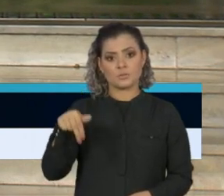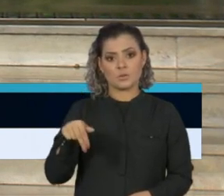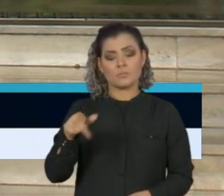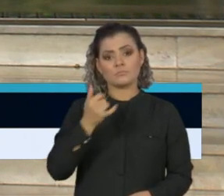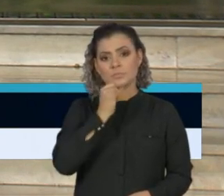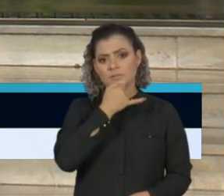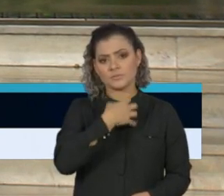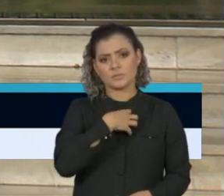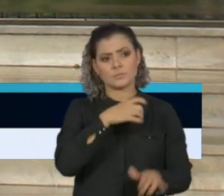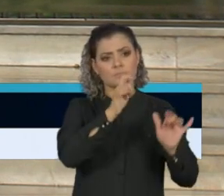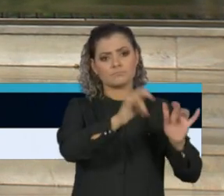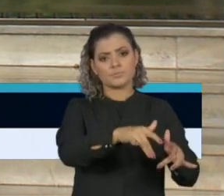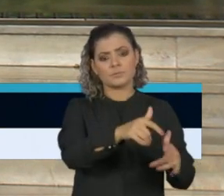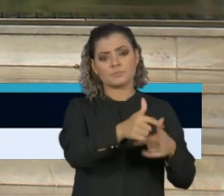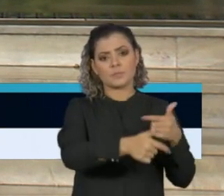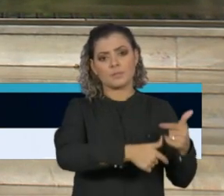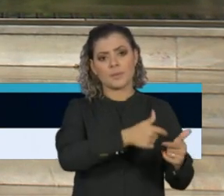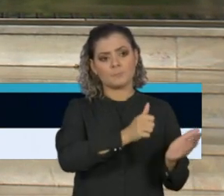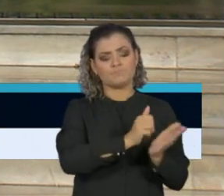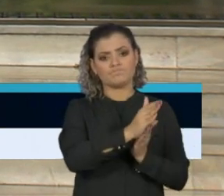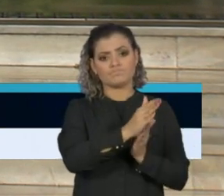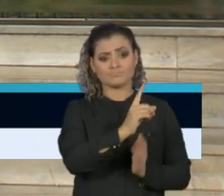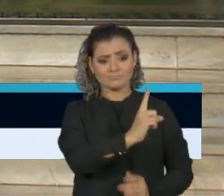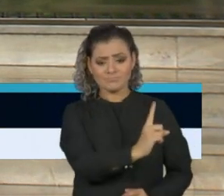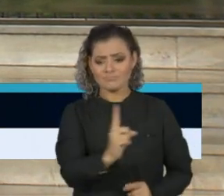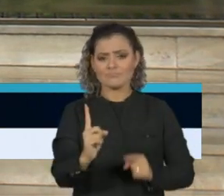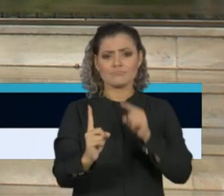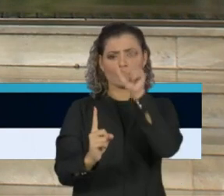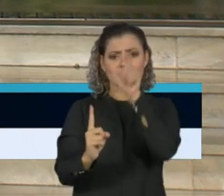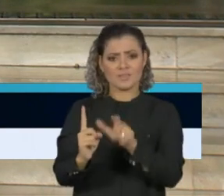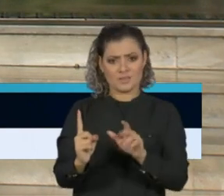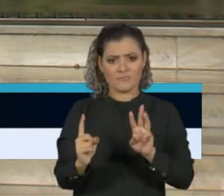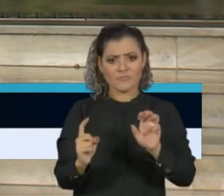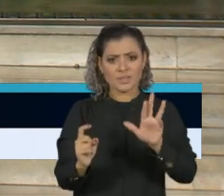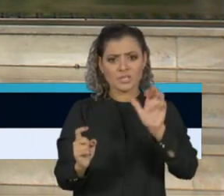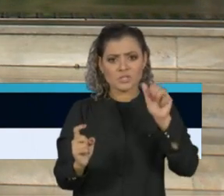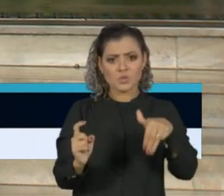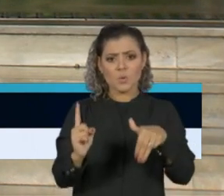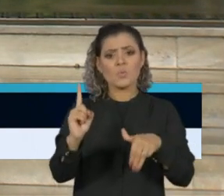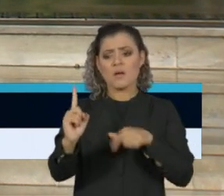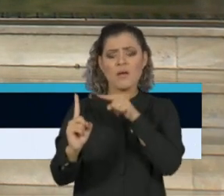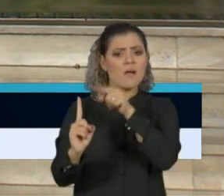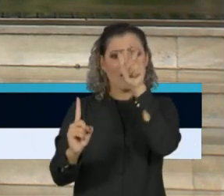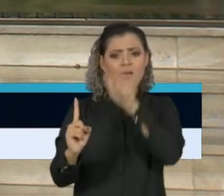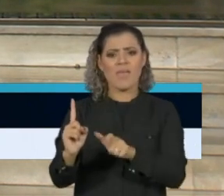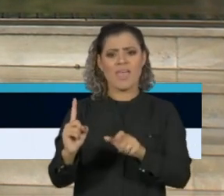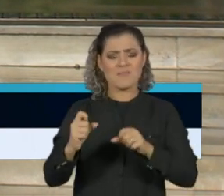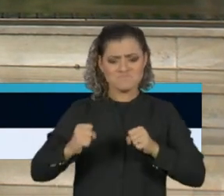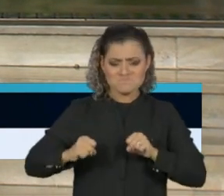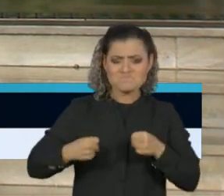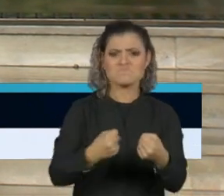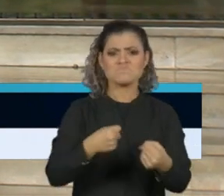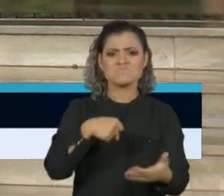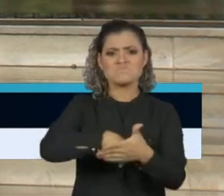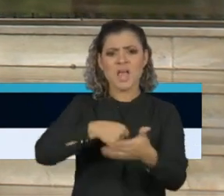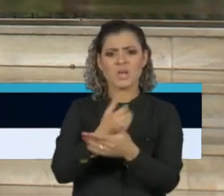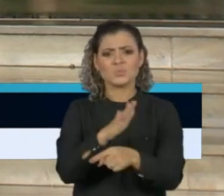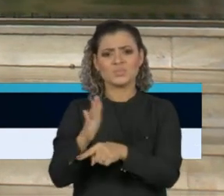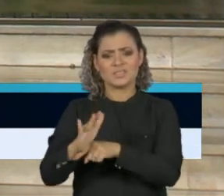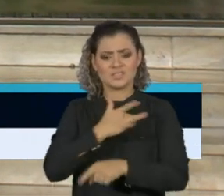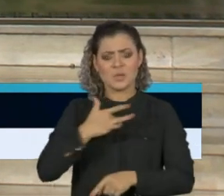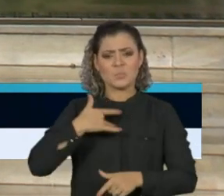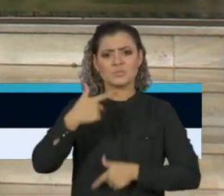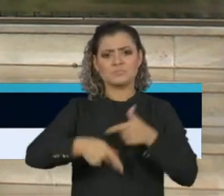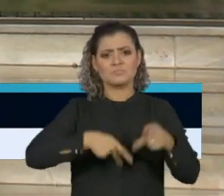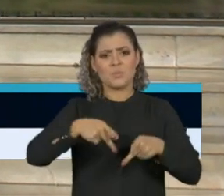ocorrido, perdemos um guerreiro que tenha ajudado a saúde pública brasileira. Vamos agora ao